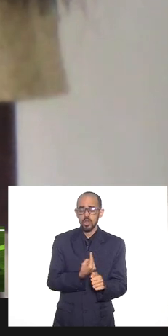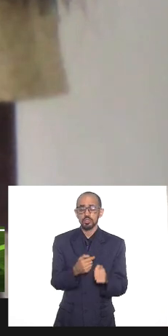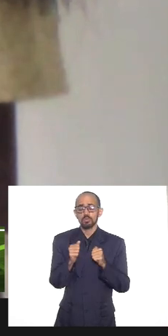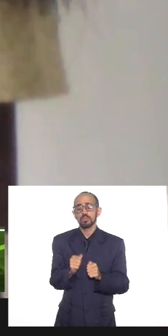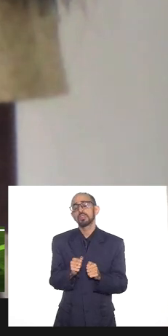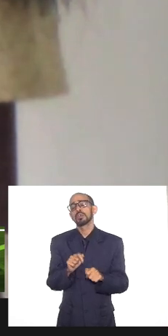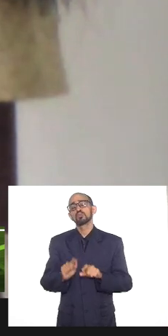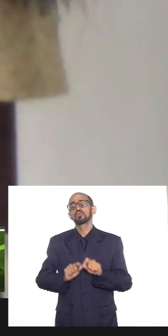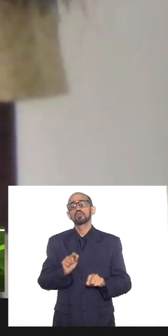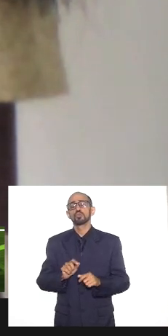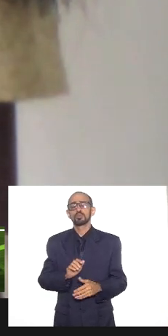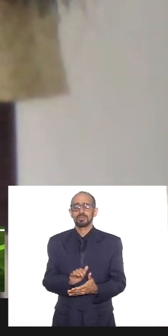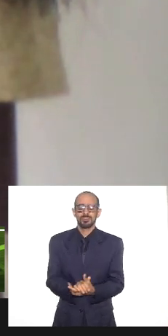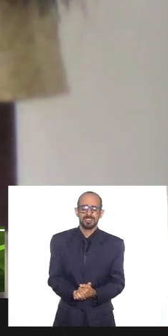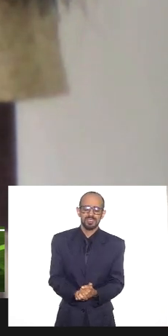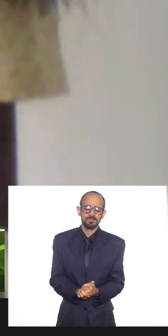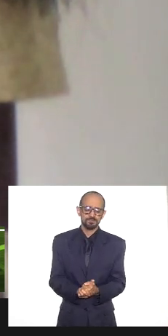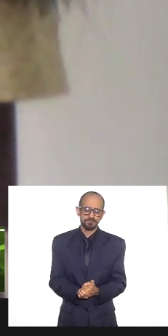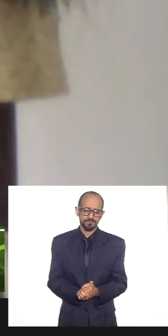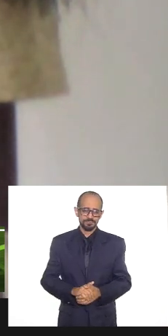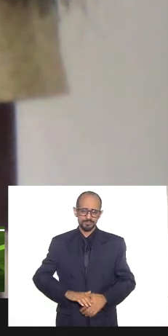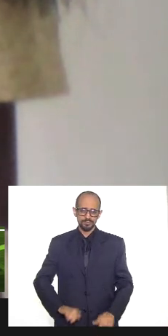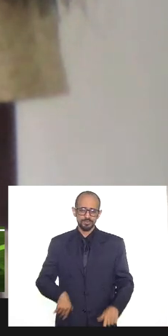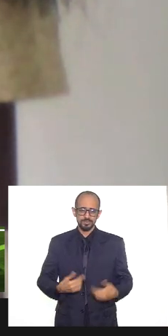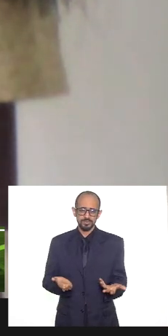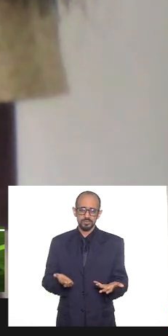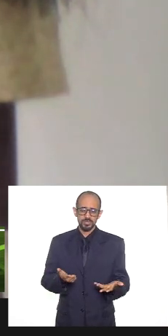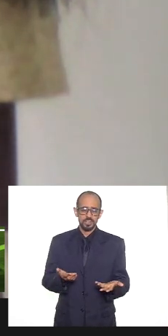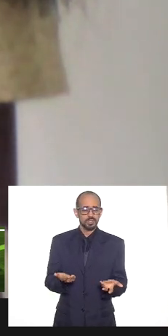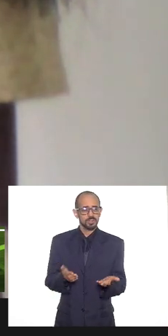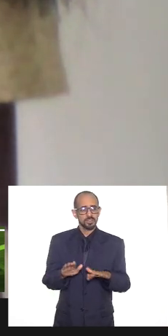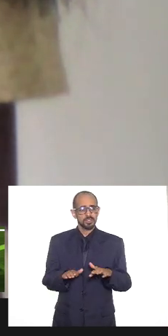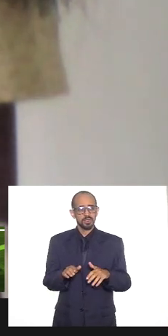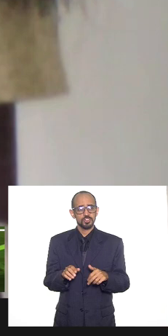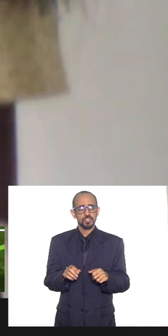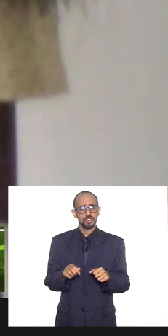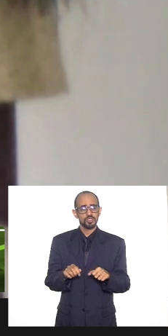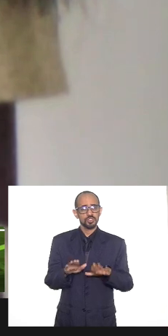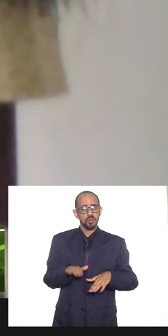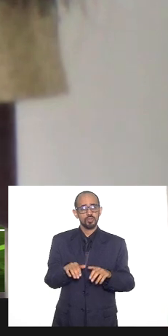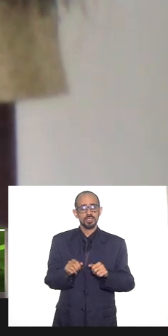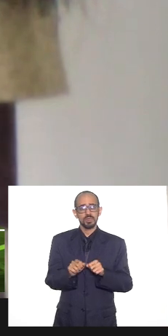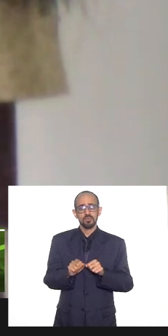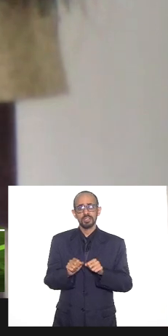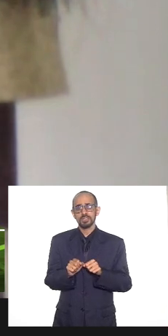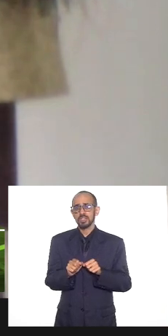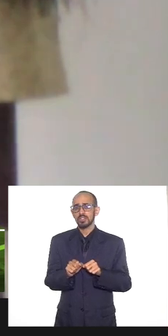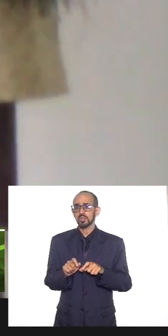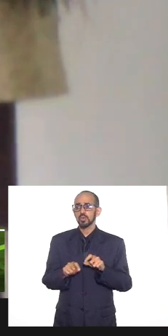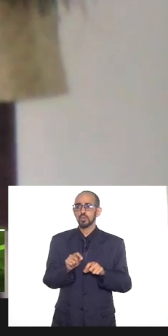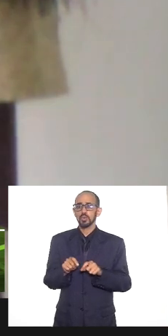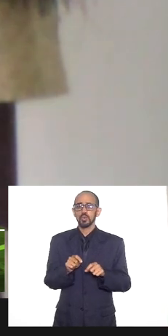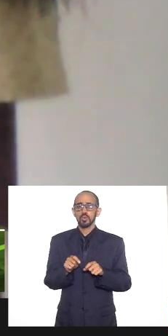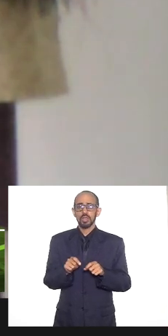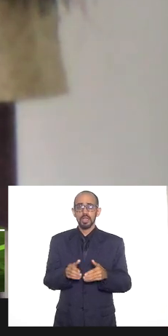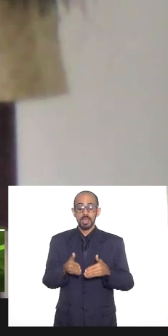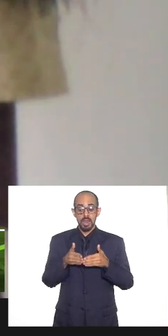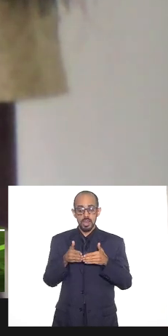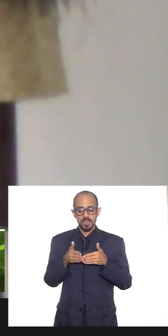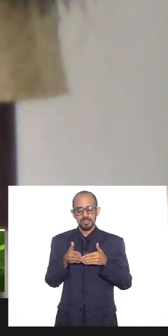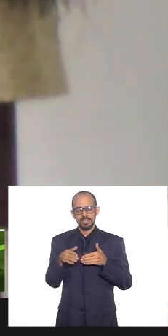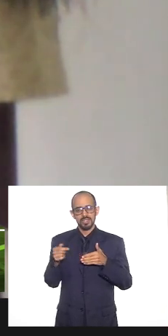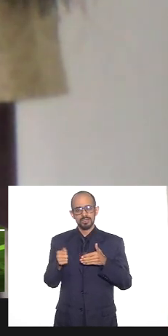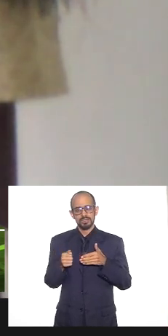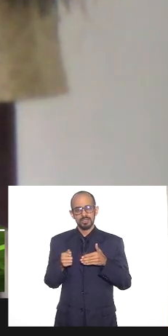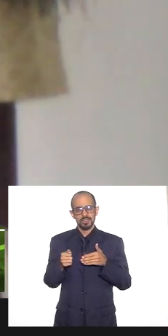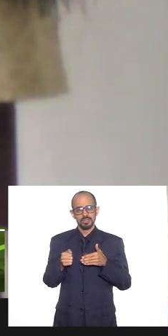fazendo concessões. Concessões, aí o